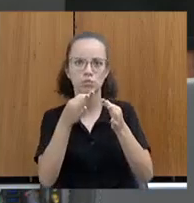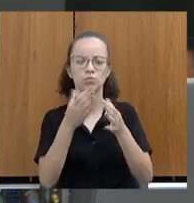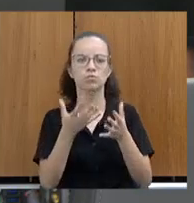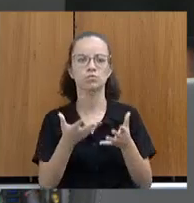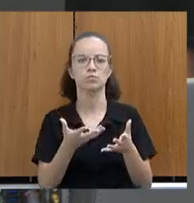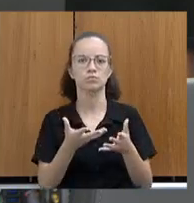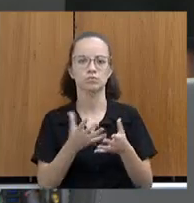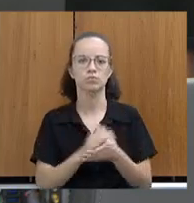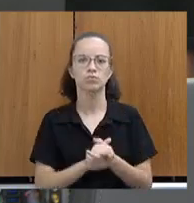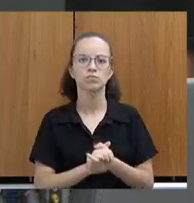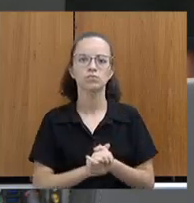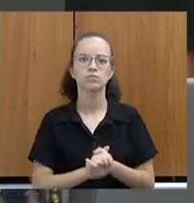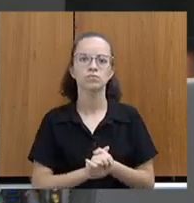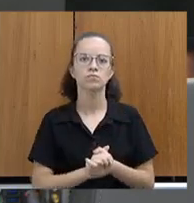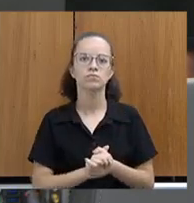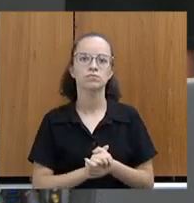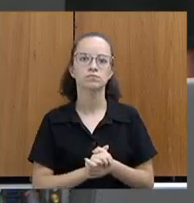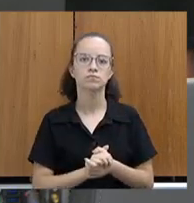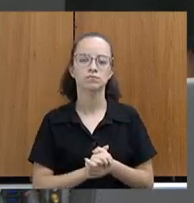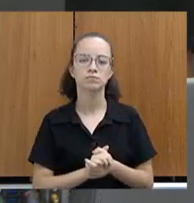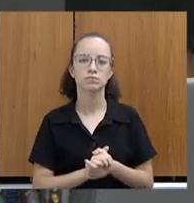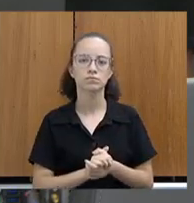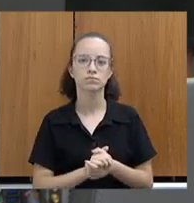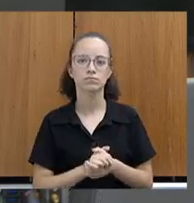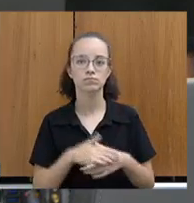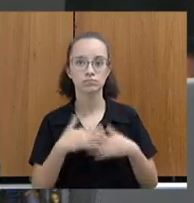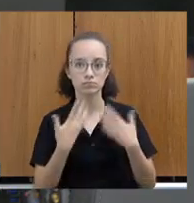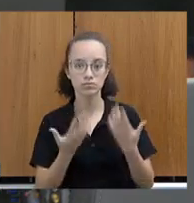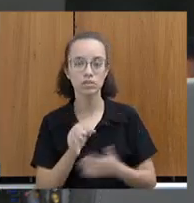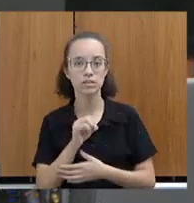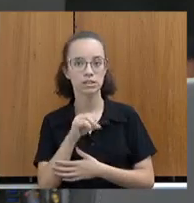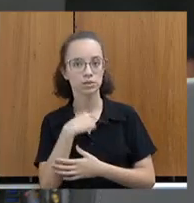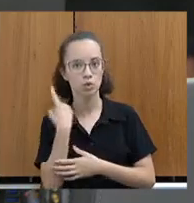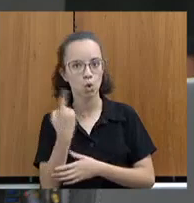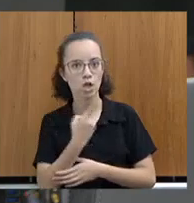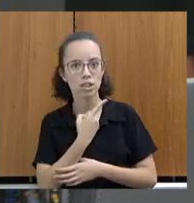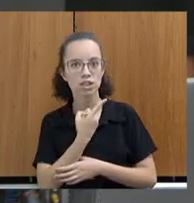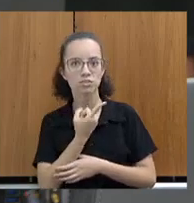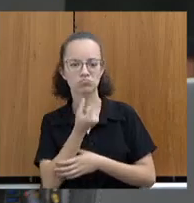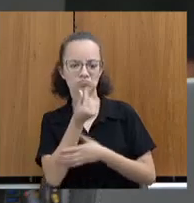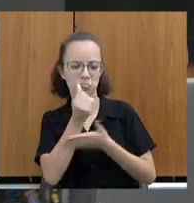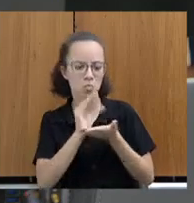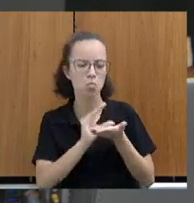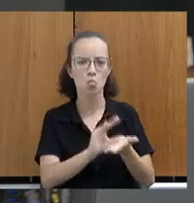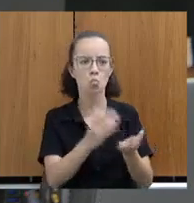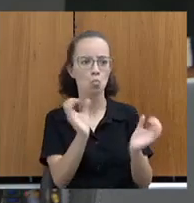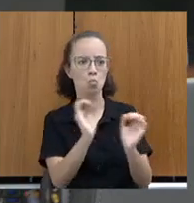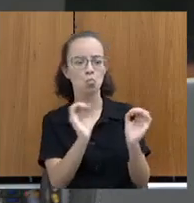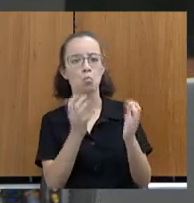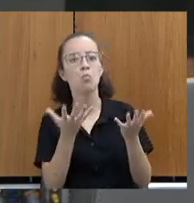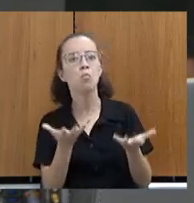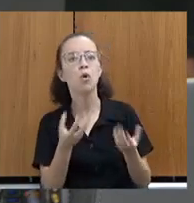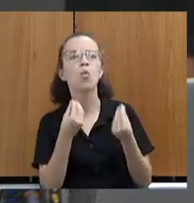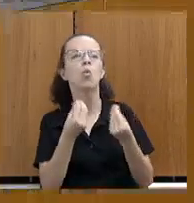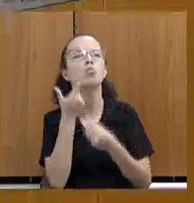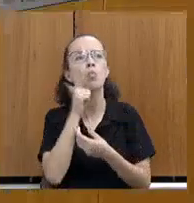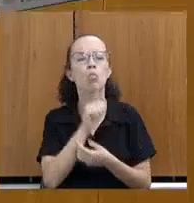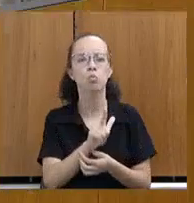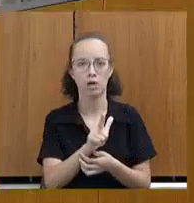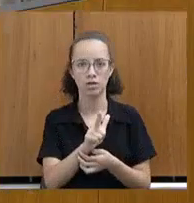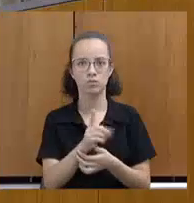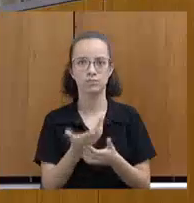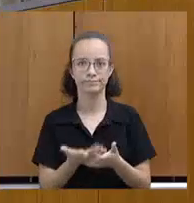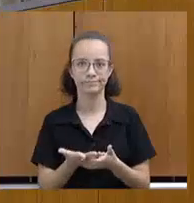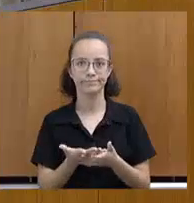com a maior atenção. Então, se nós não tivermos recursos, nós não vamos conseguir. E